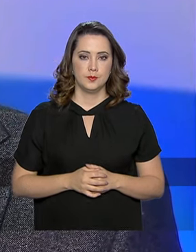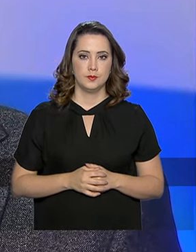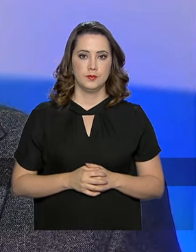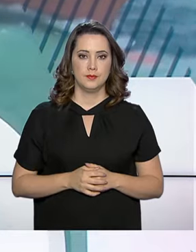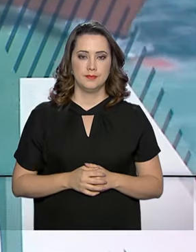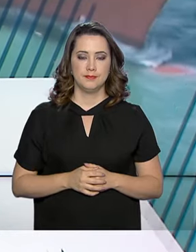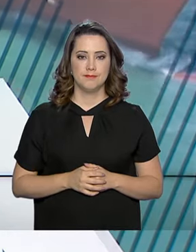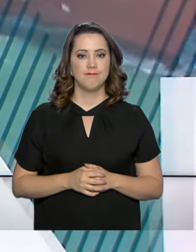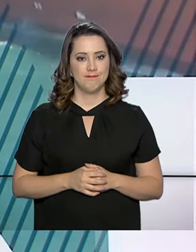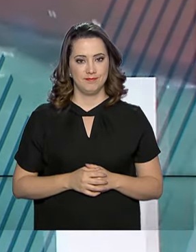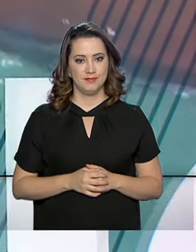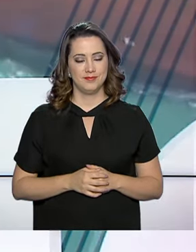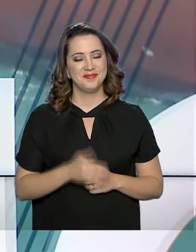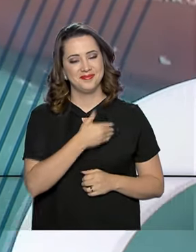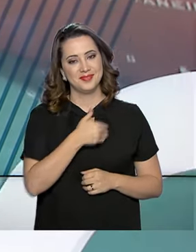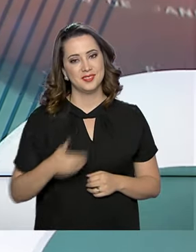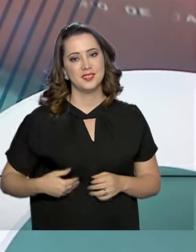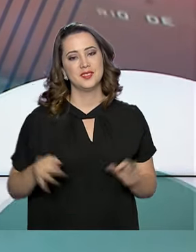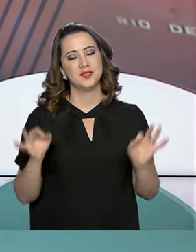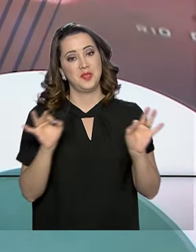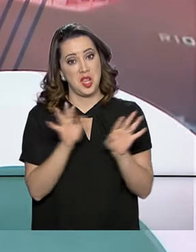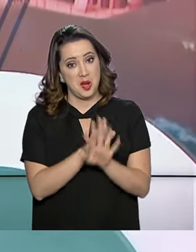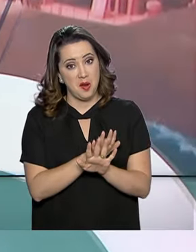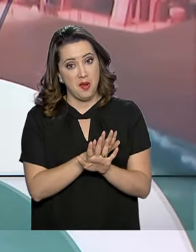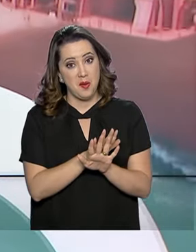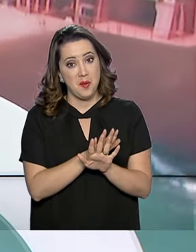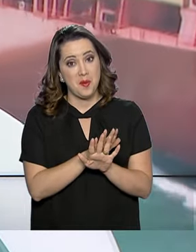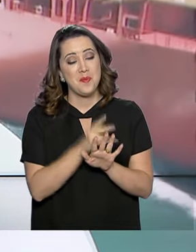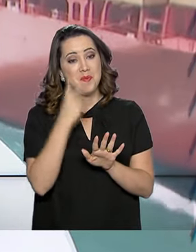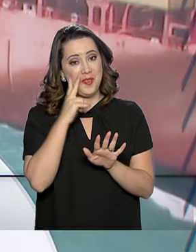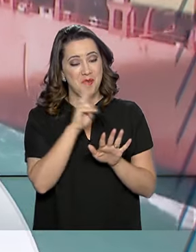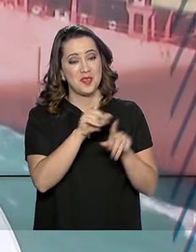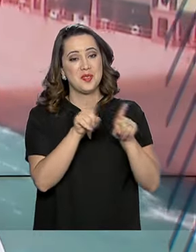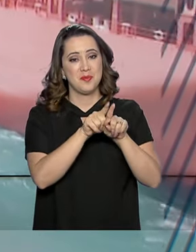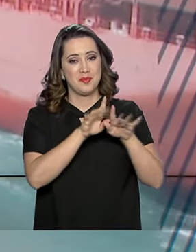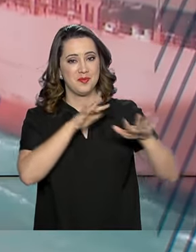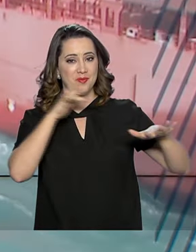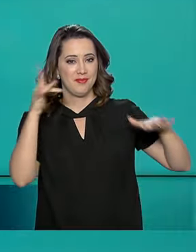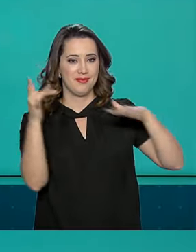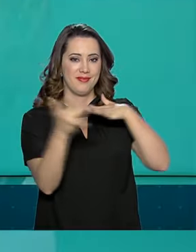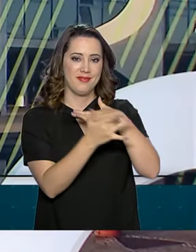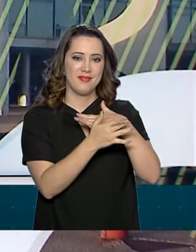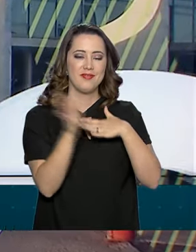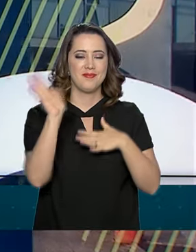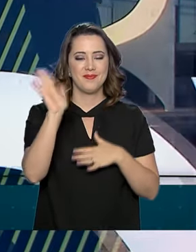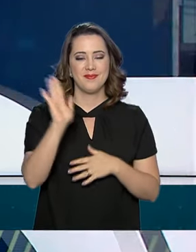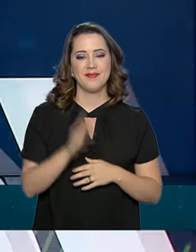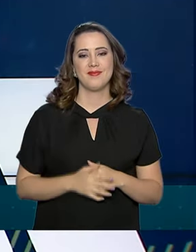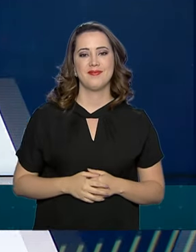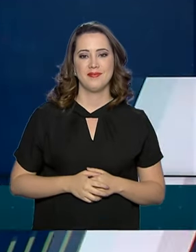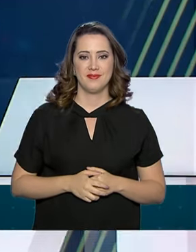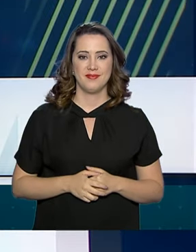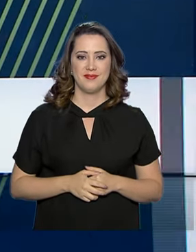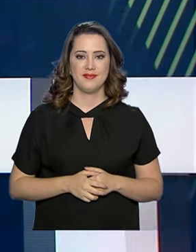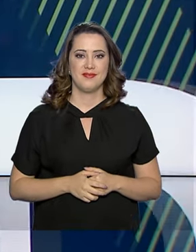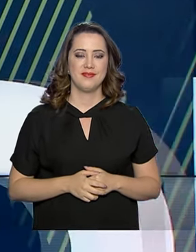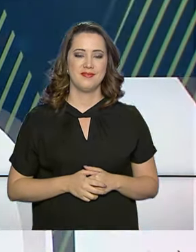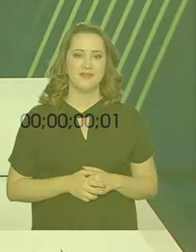maneira. O governo agora fica por aqui e continue nos acompanhando também pelas redes sociais. Até a próxima edição.